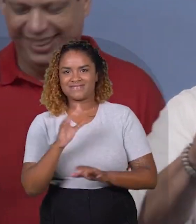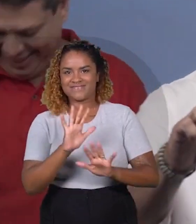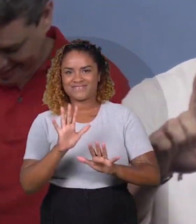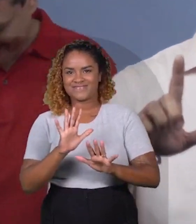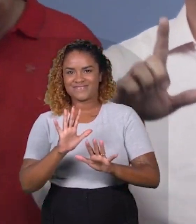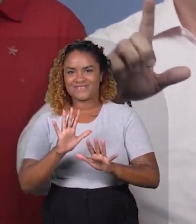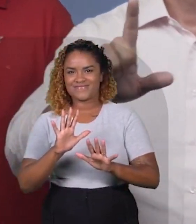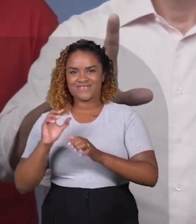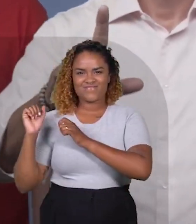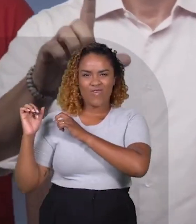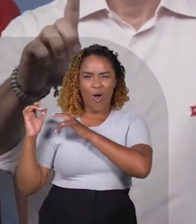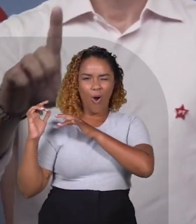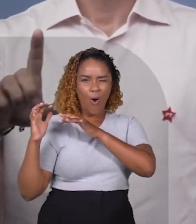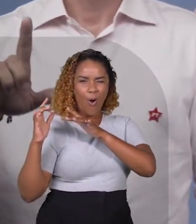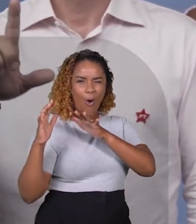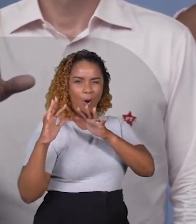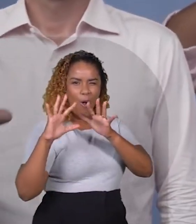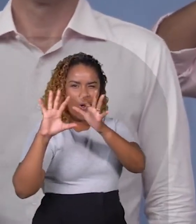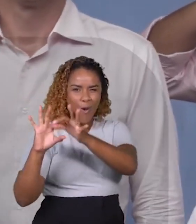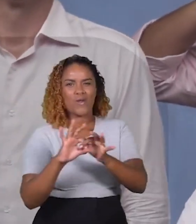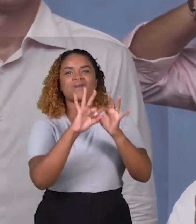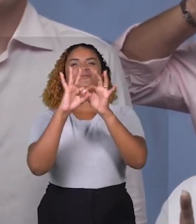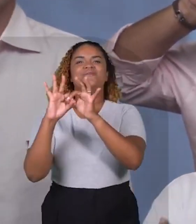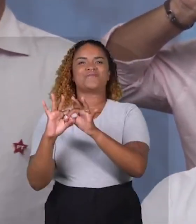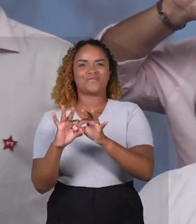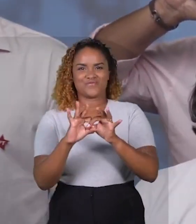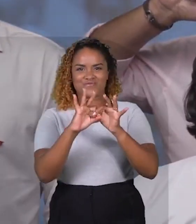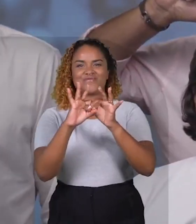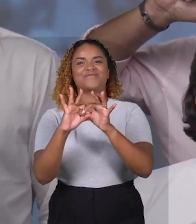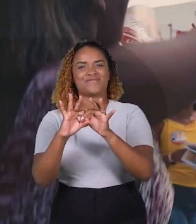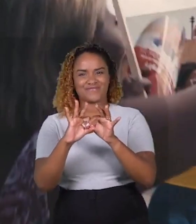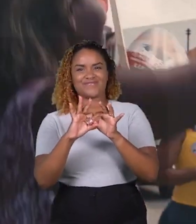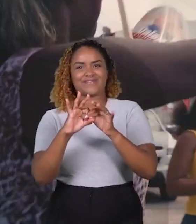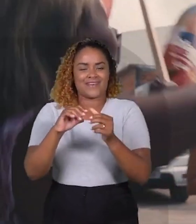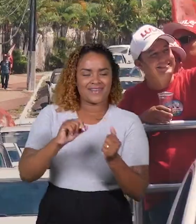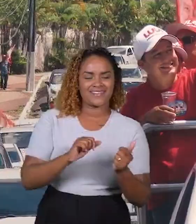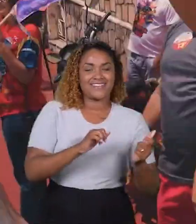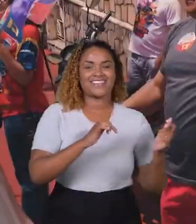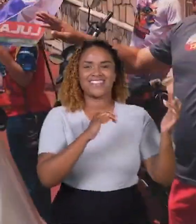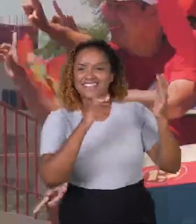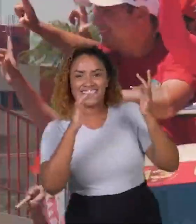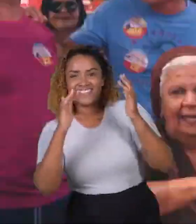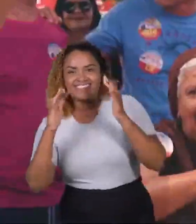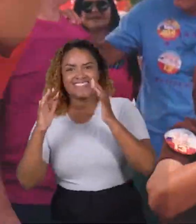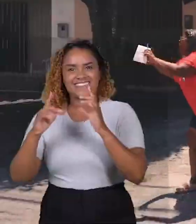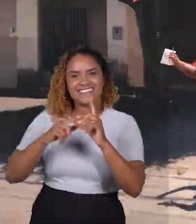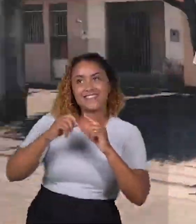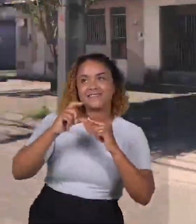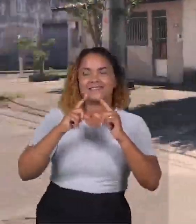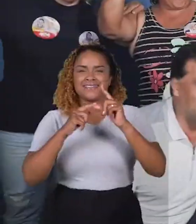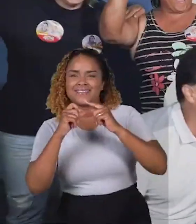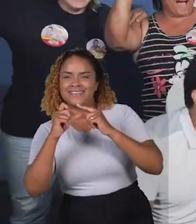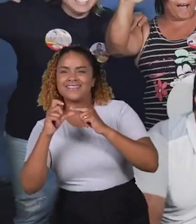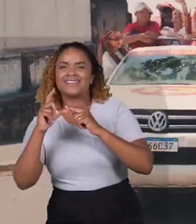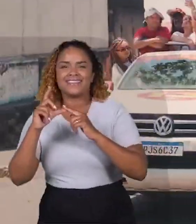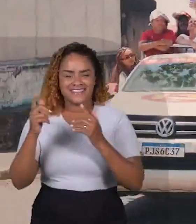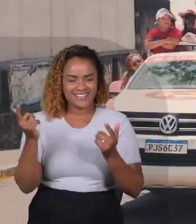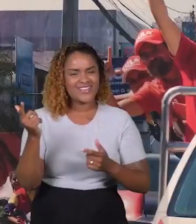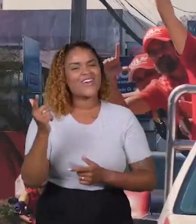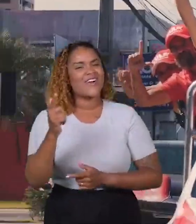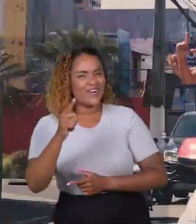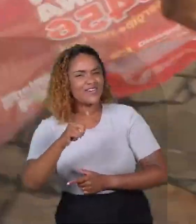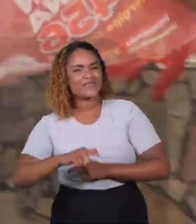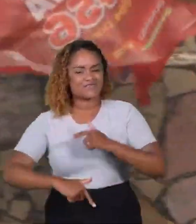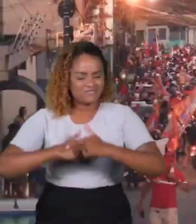e sempre seremos constelação. Deixe, deixe a estrela brilhar. Deixe,